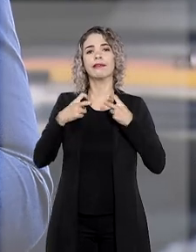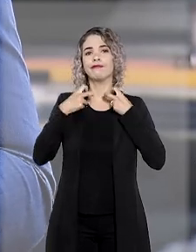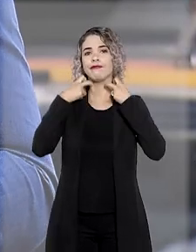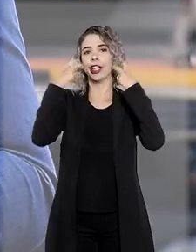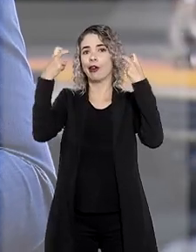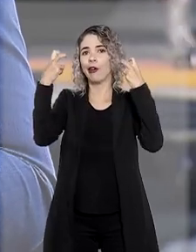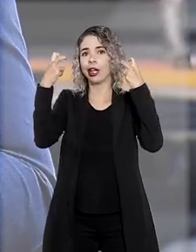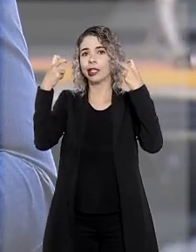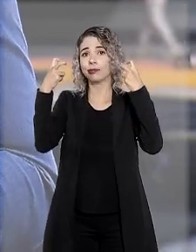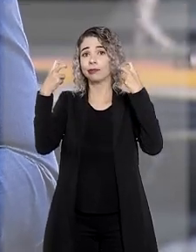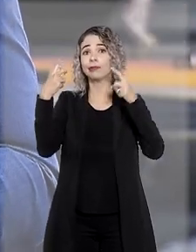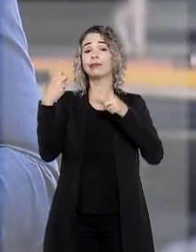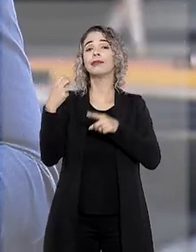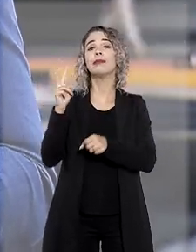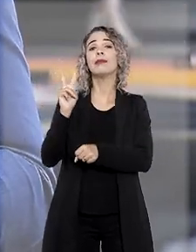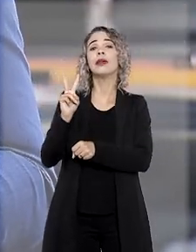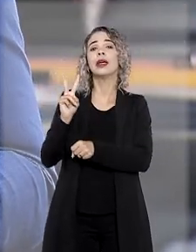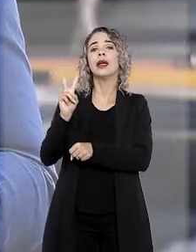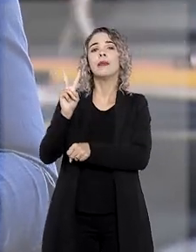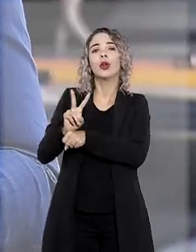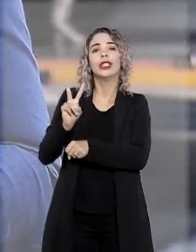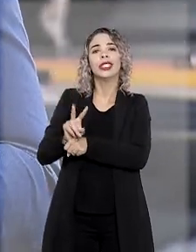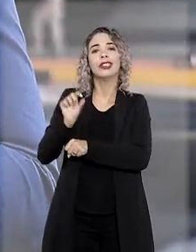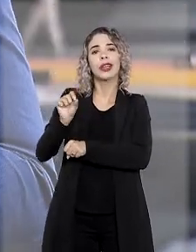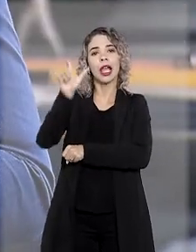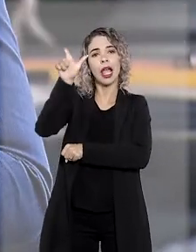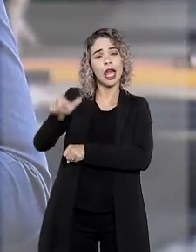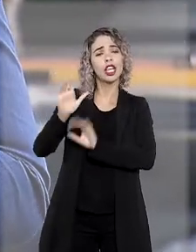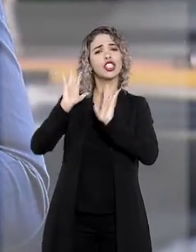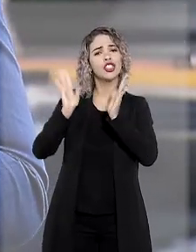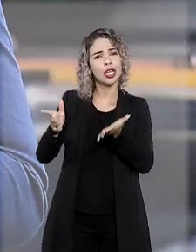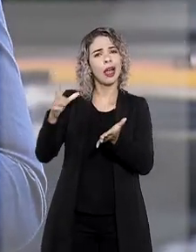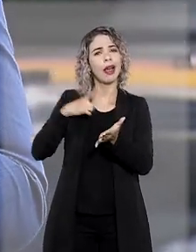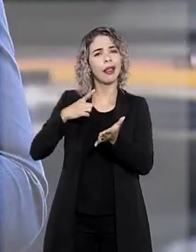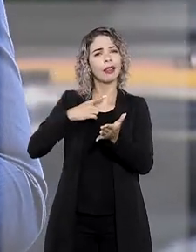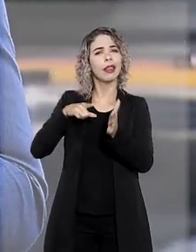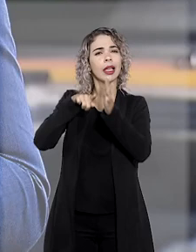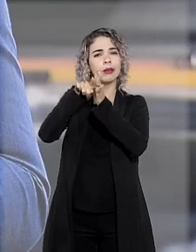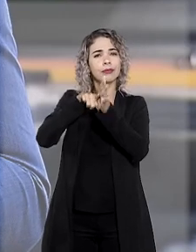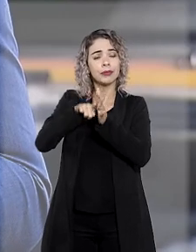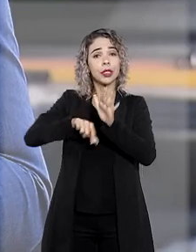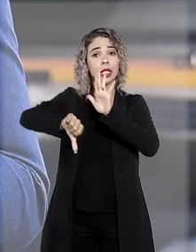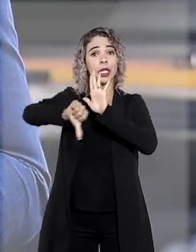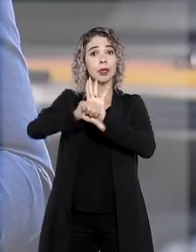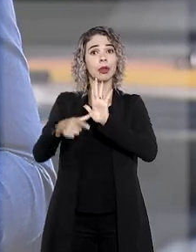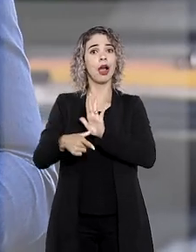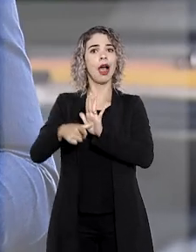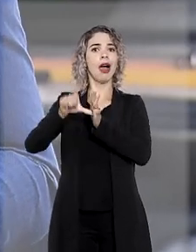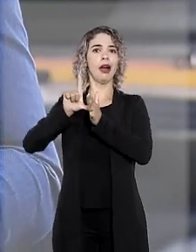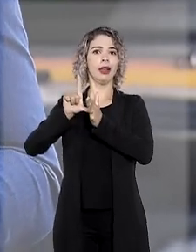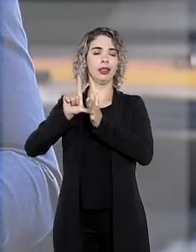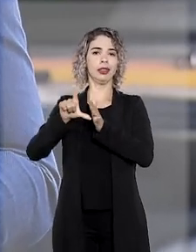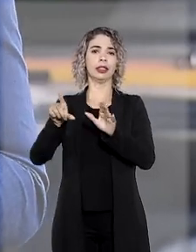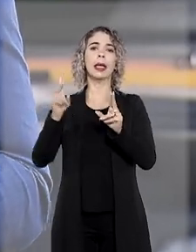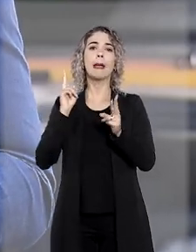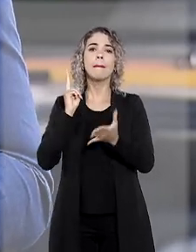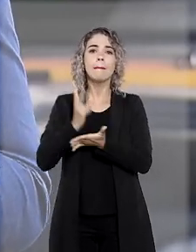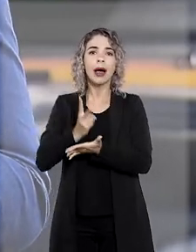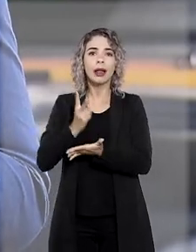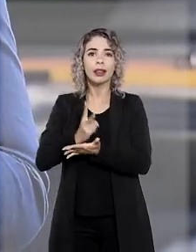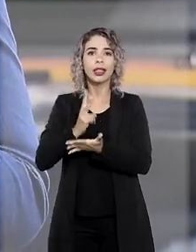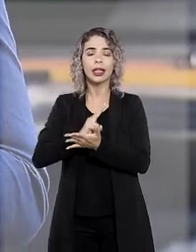constrangimento ilegal, sustentando que Ana Carolina já teria sido submetida a exame criminológico e que a